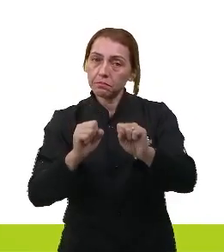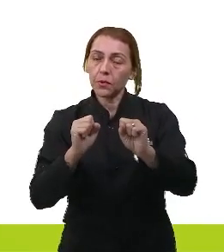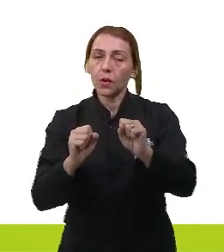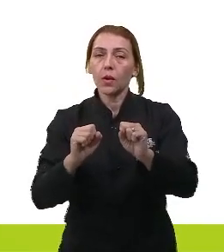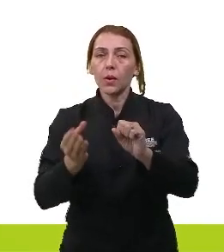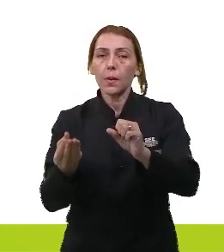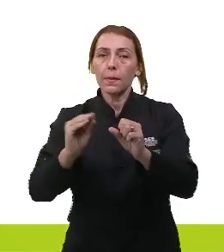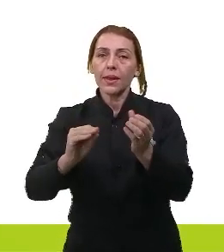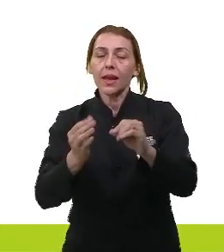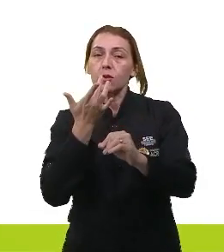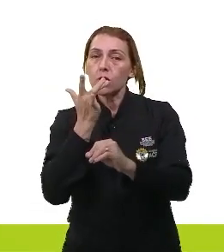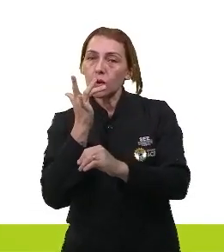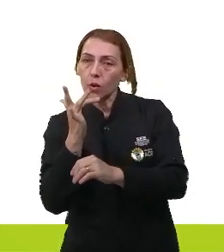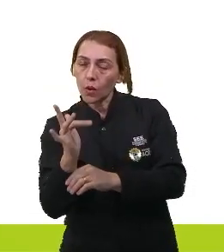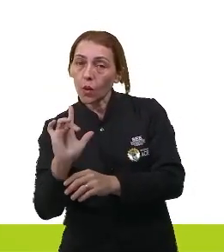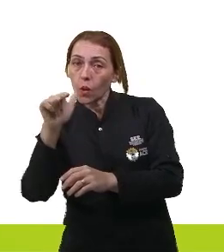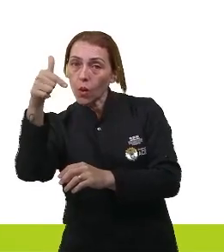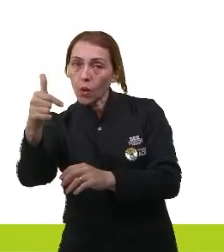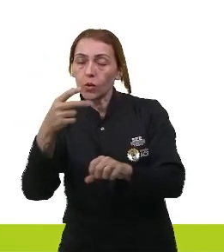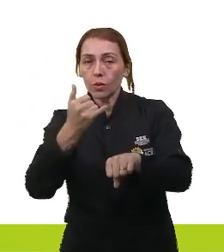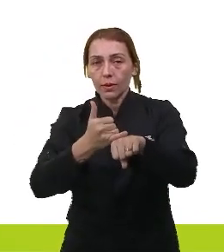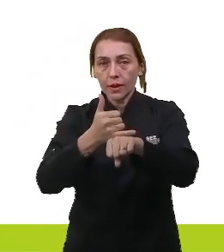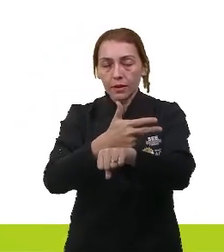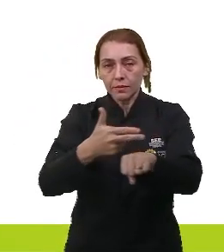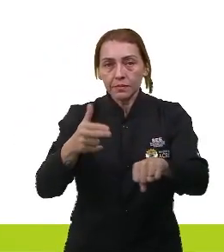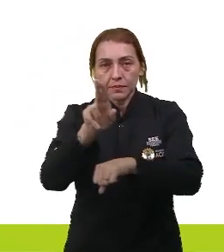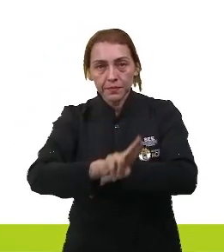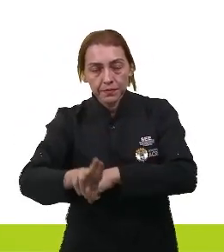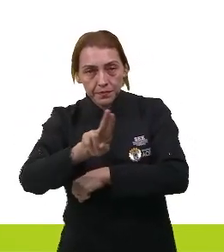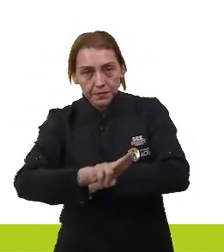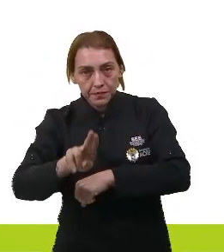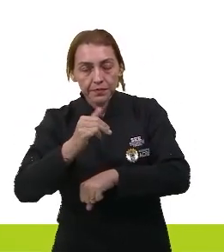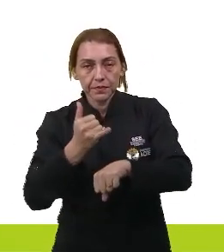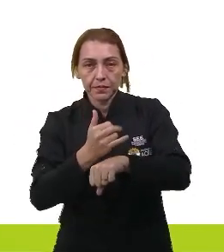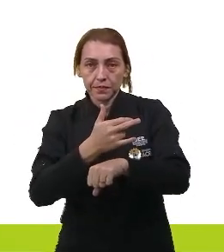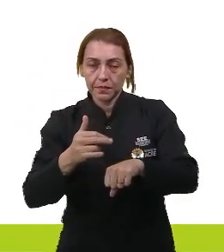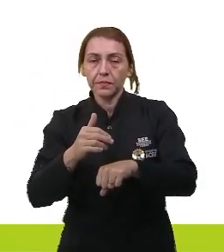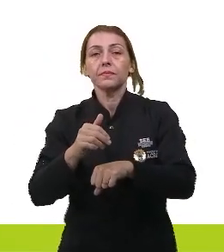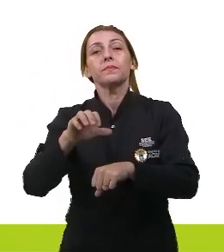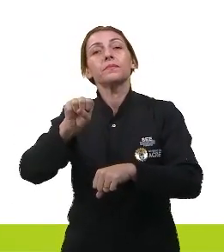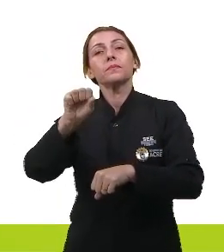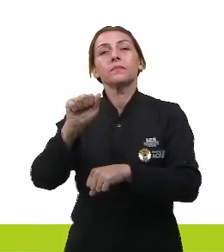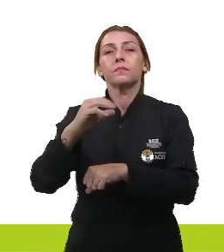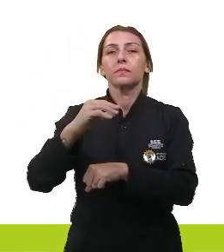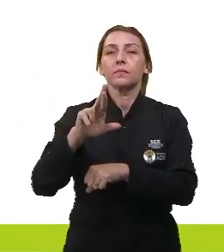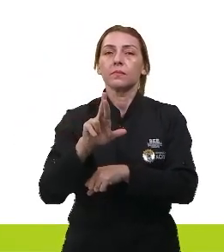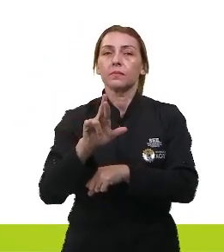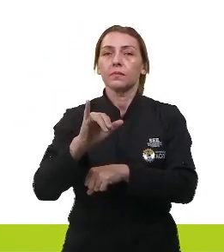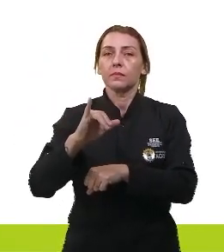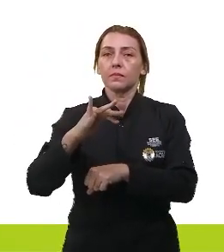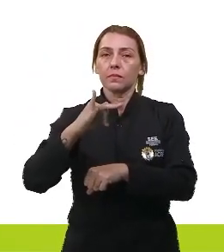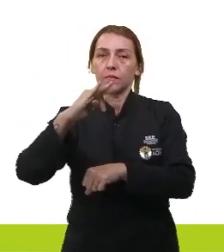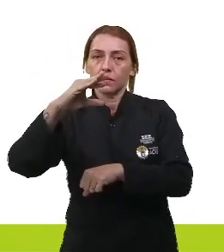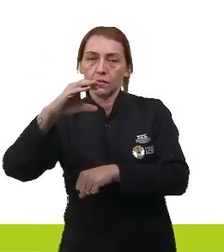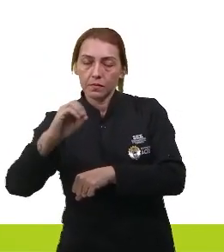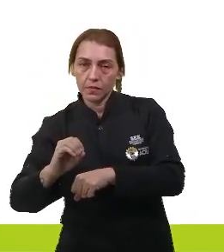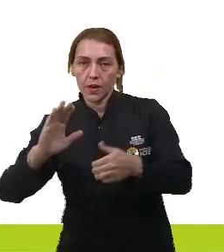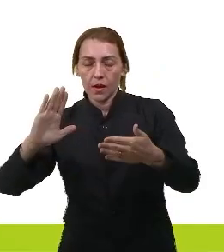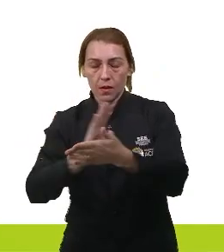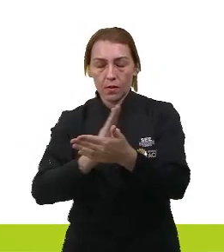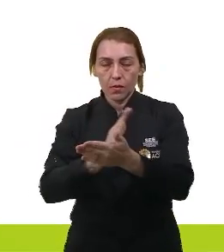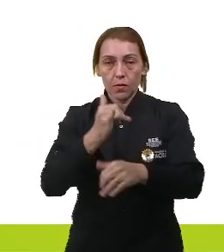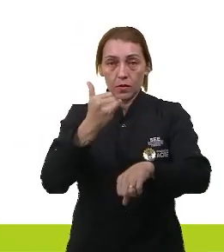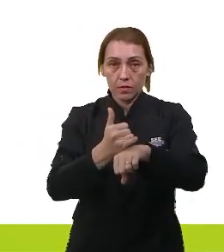pedaços de ouro, de outro metal, usado como metal de sacrifício. Assim, considerando alguns